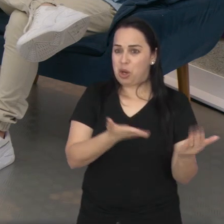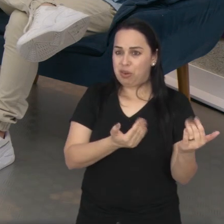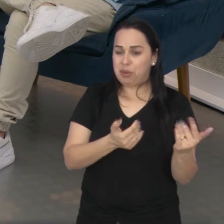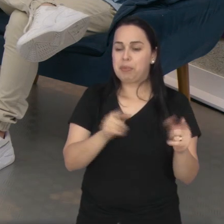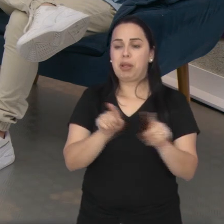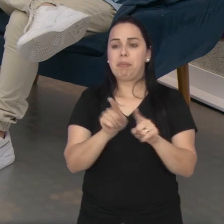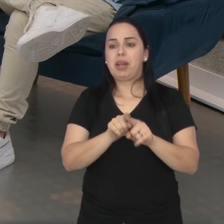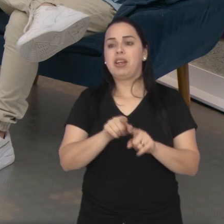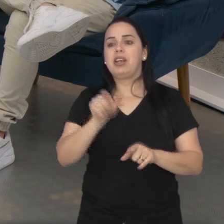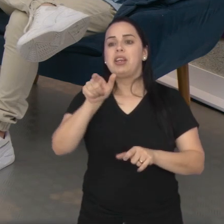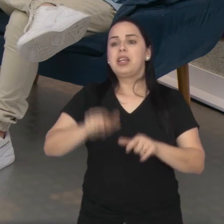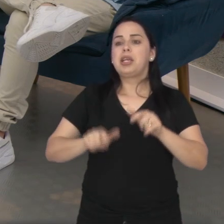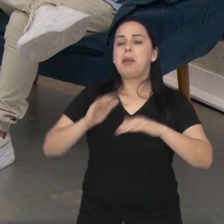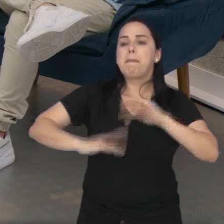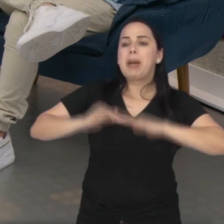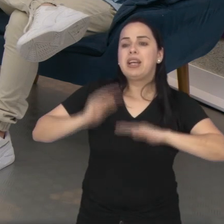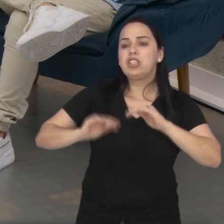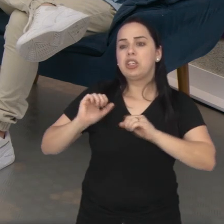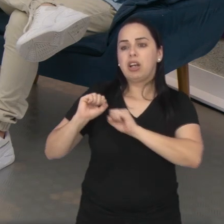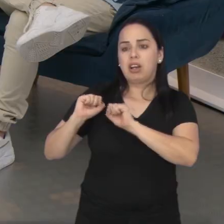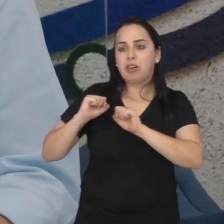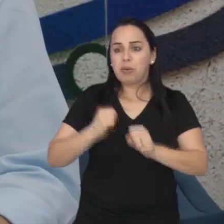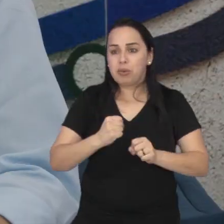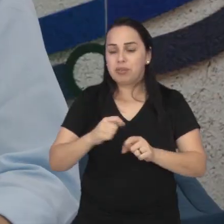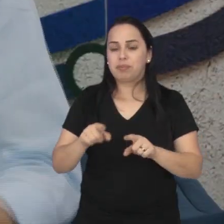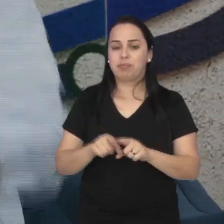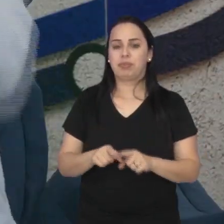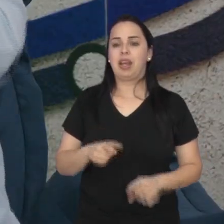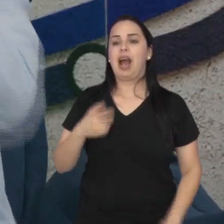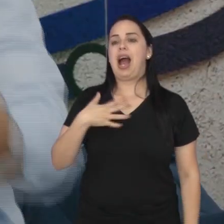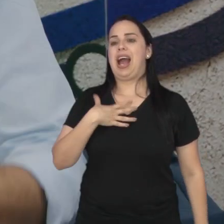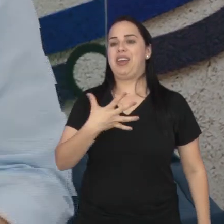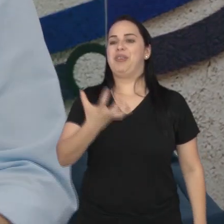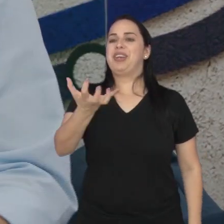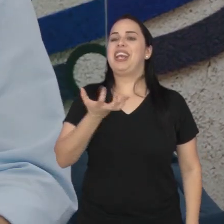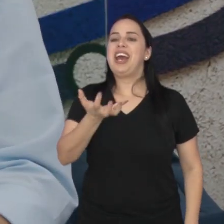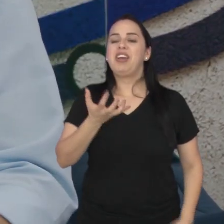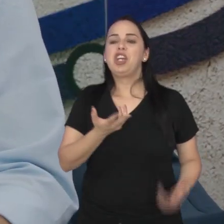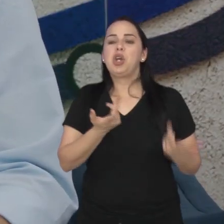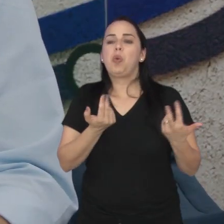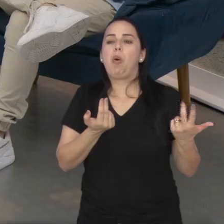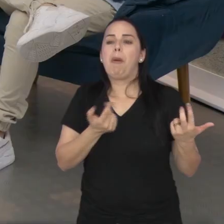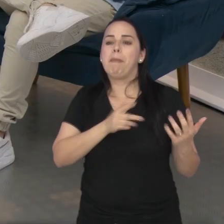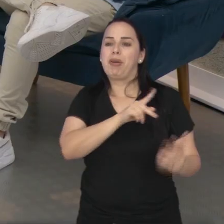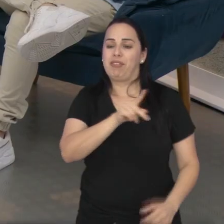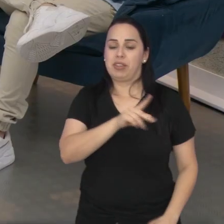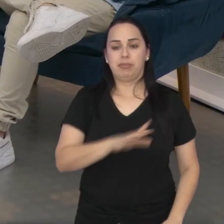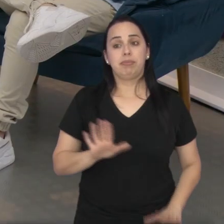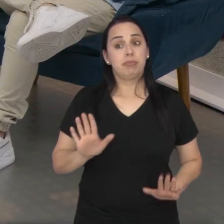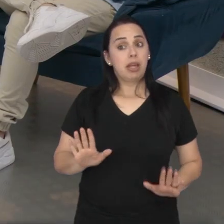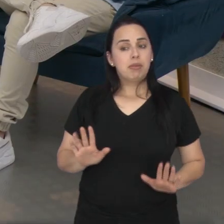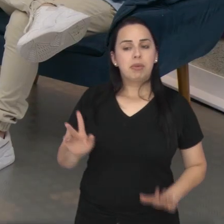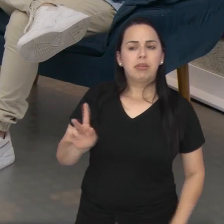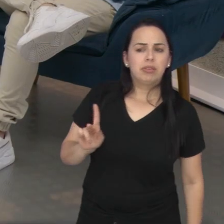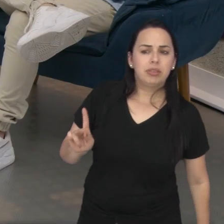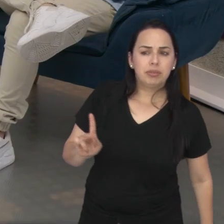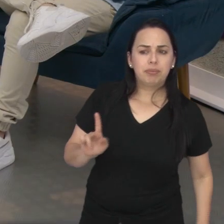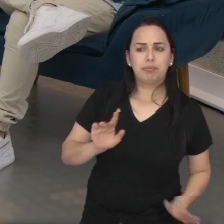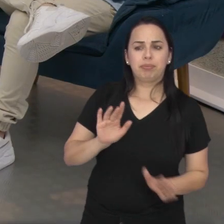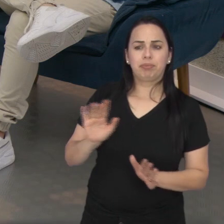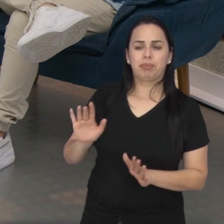as pessoas que façam com ele. Às vezes, vira uma meta. Ah, eu quero ser que nem o meu professor. Pois é. Mas, professor,